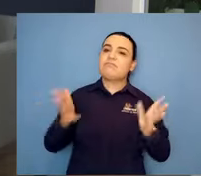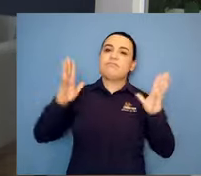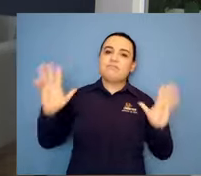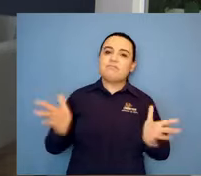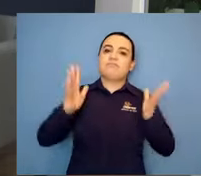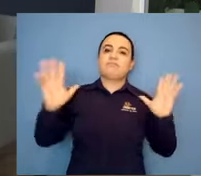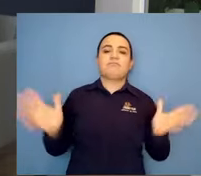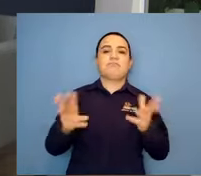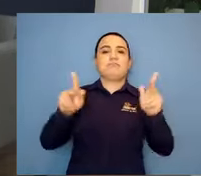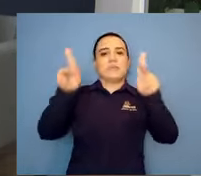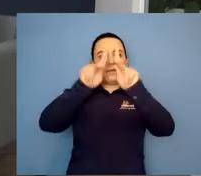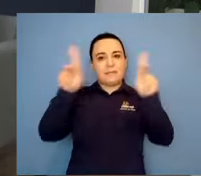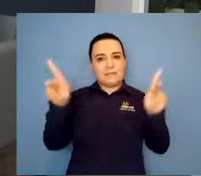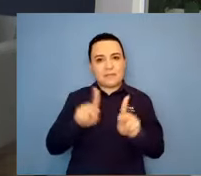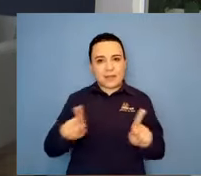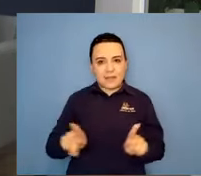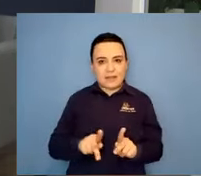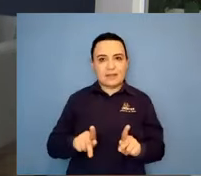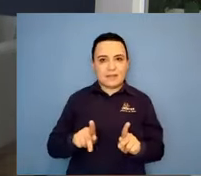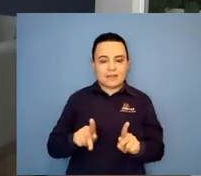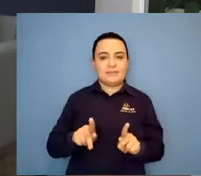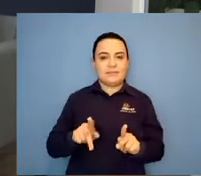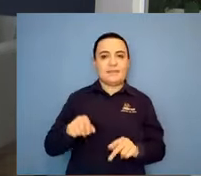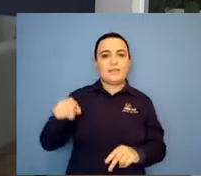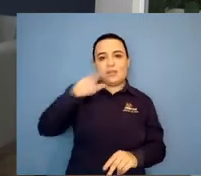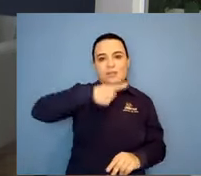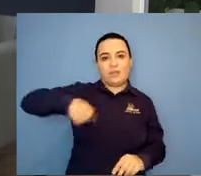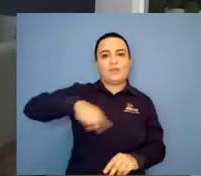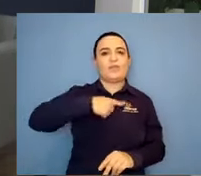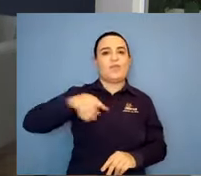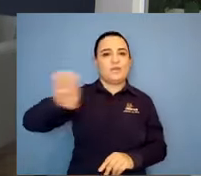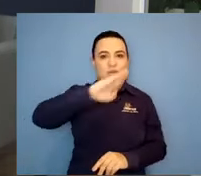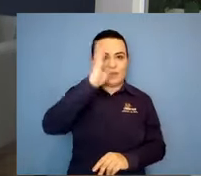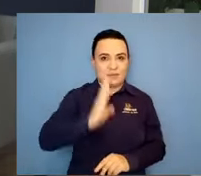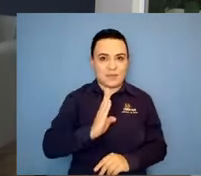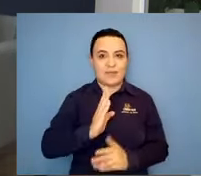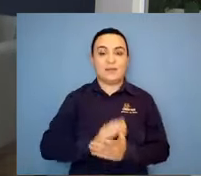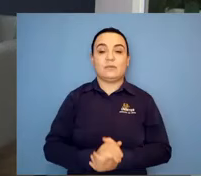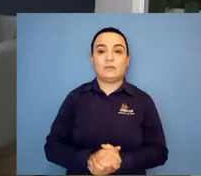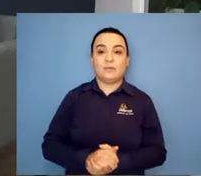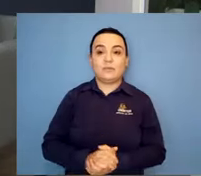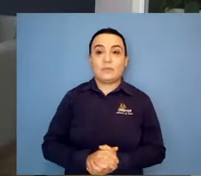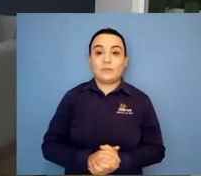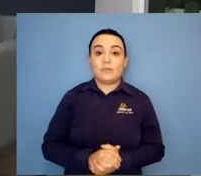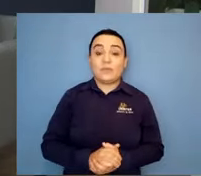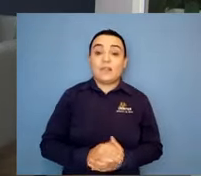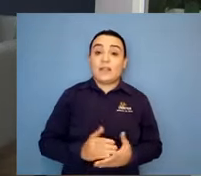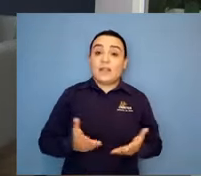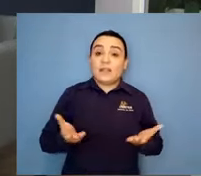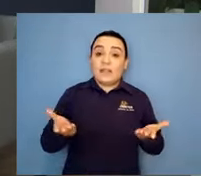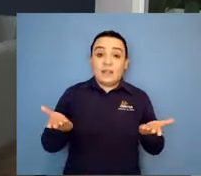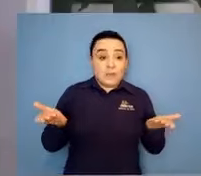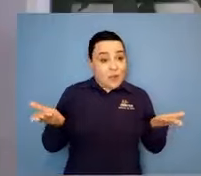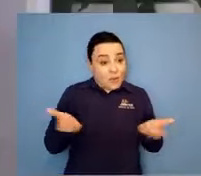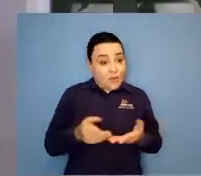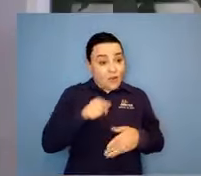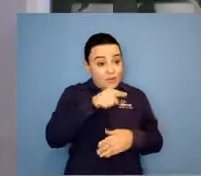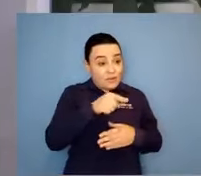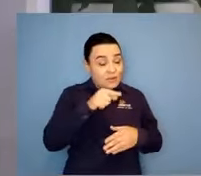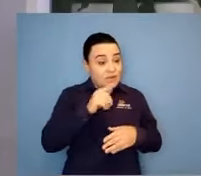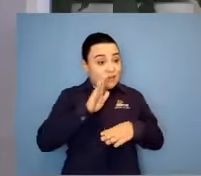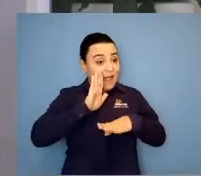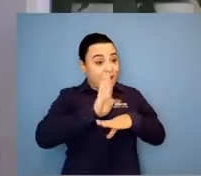nós, os brasileiros. E com isso, você está beneficiando muito a deputada. Com a tua experiência, com o teu